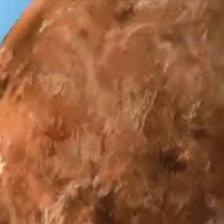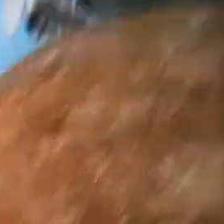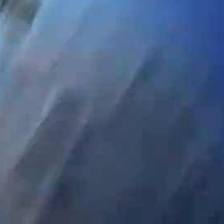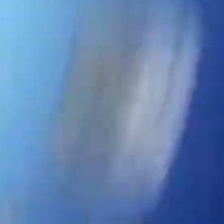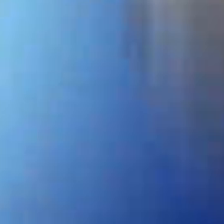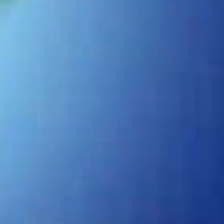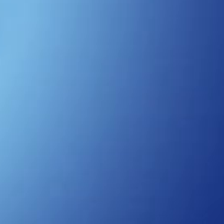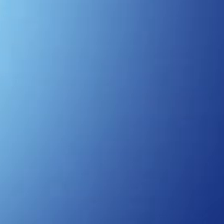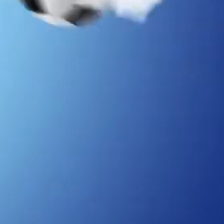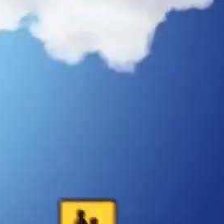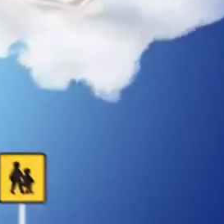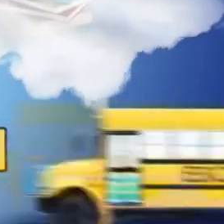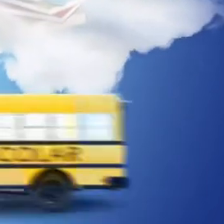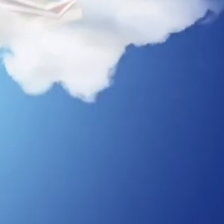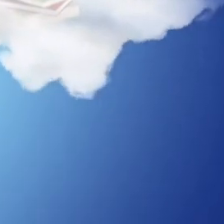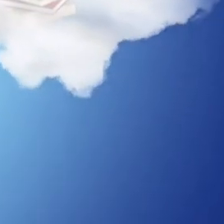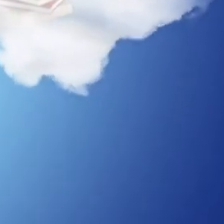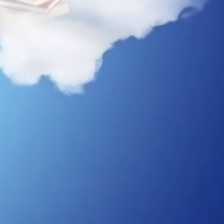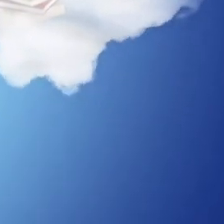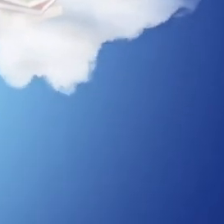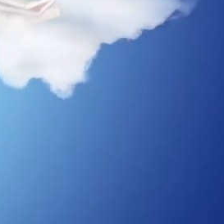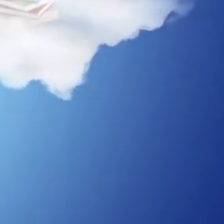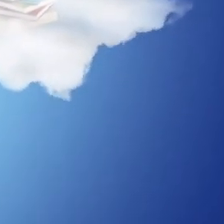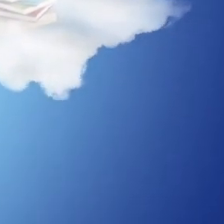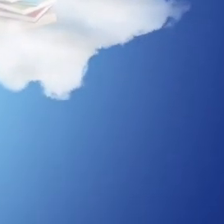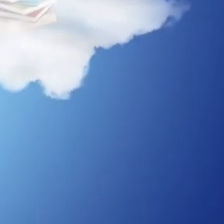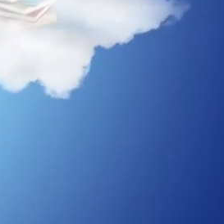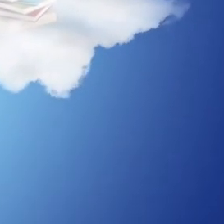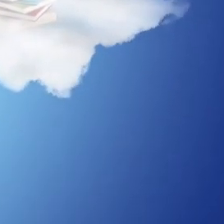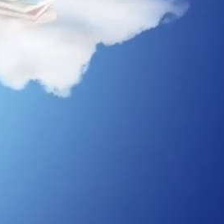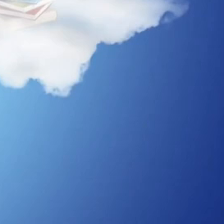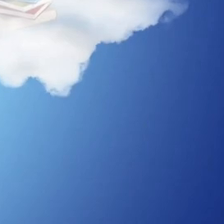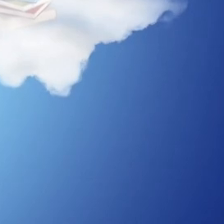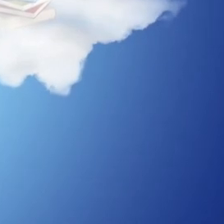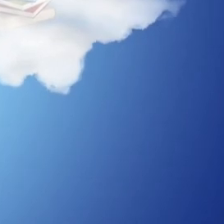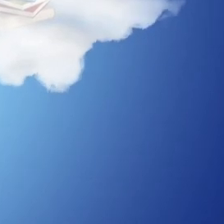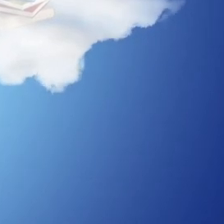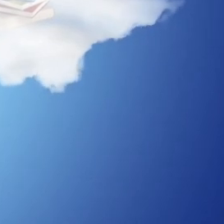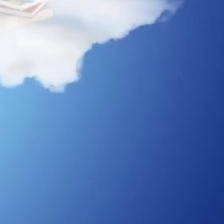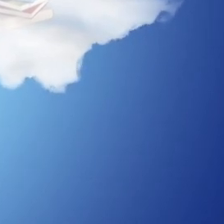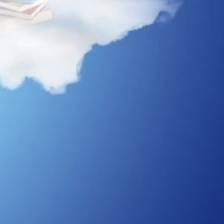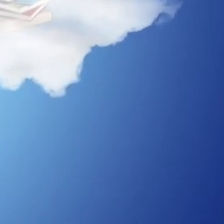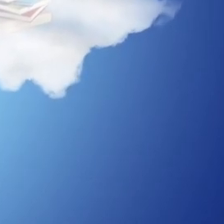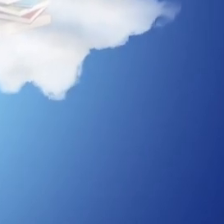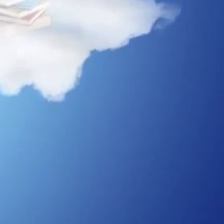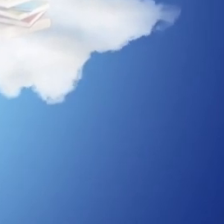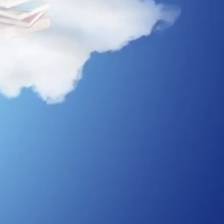Fiquem na paz e até mais.